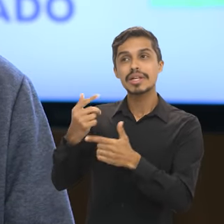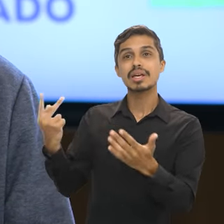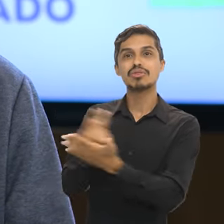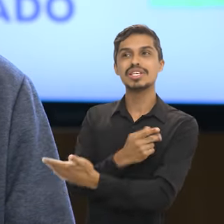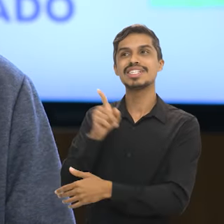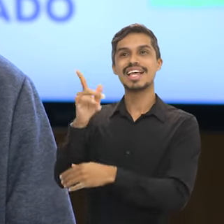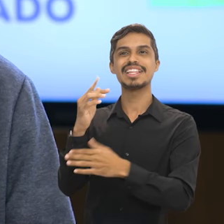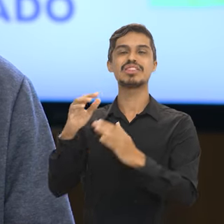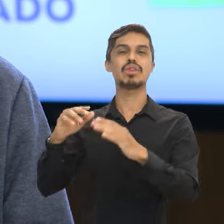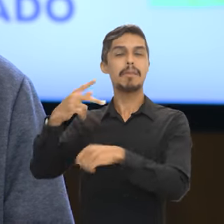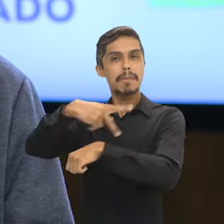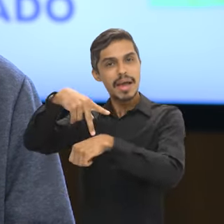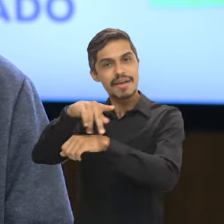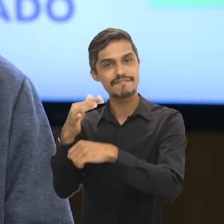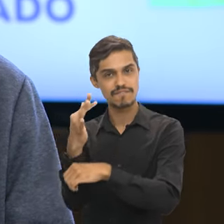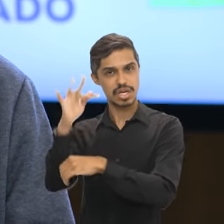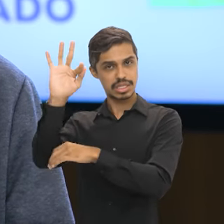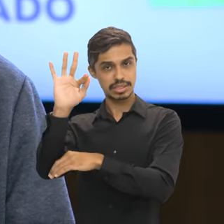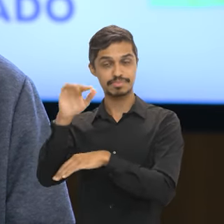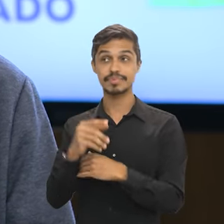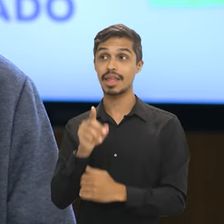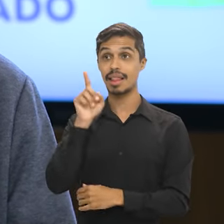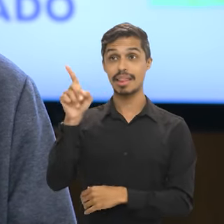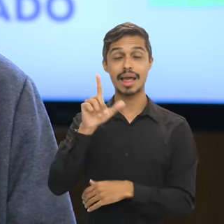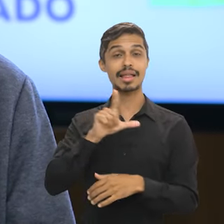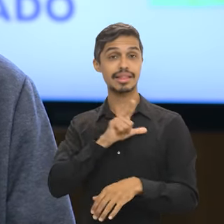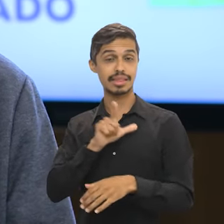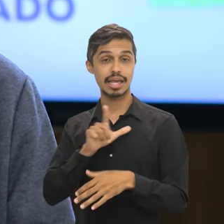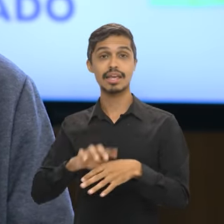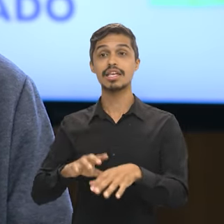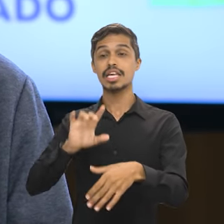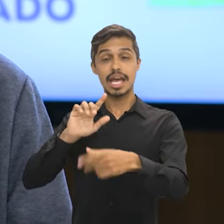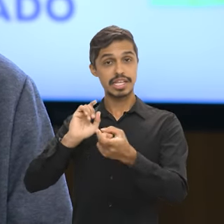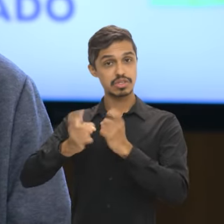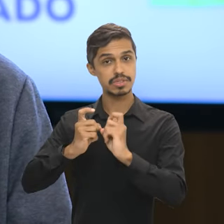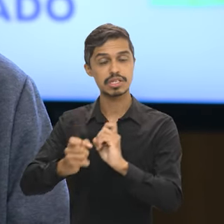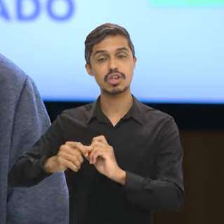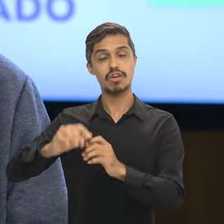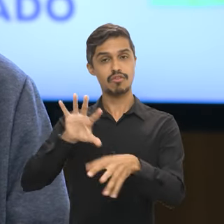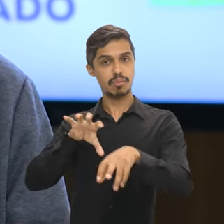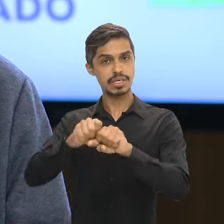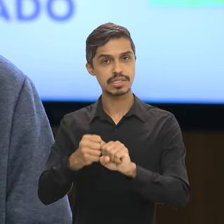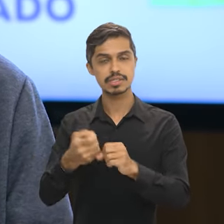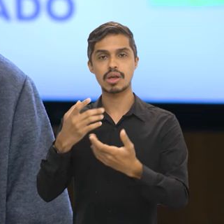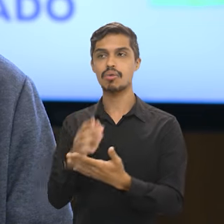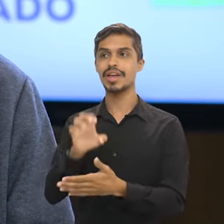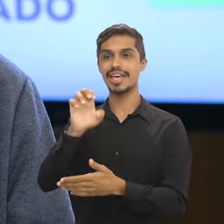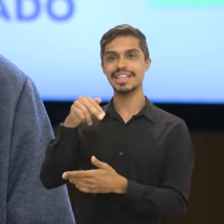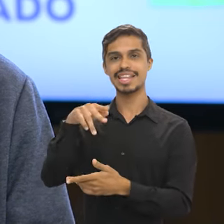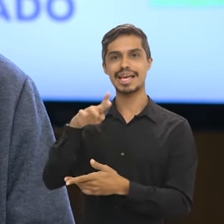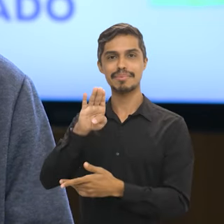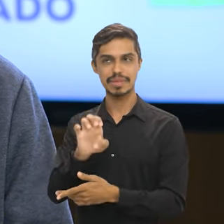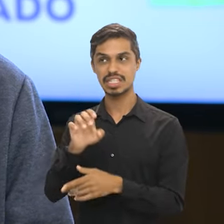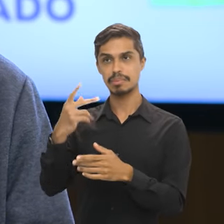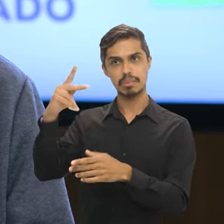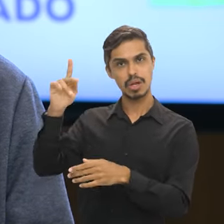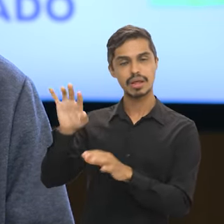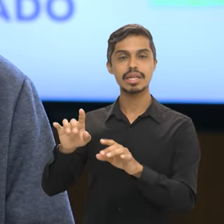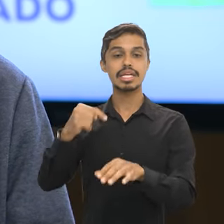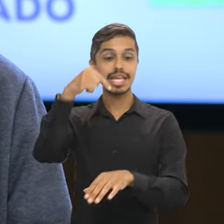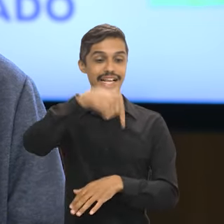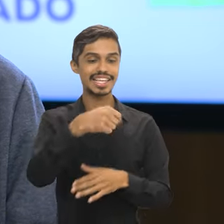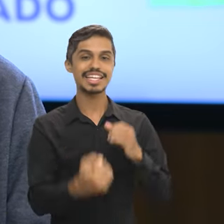inspirada numa carreira que existe na França. A França forma pessoas na Escola Nacional de Administração Pública, na Enada,